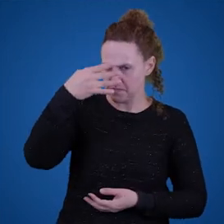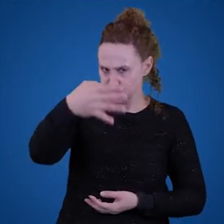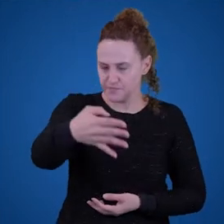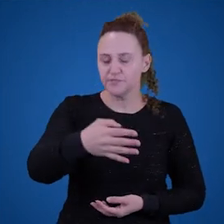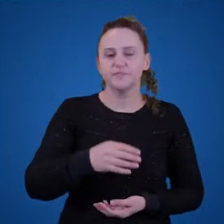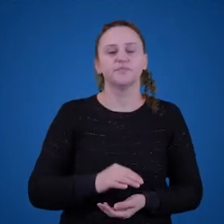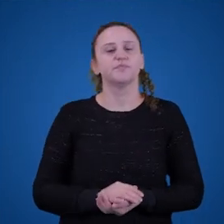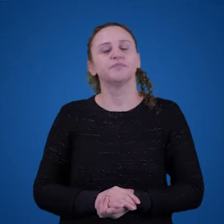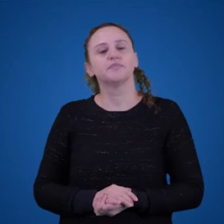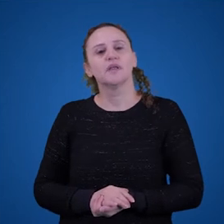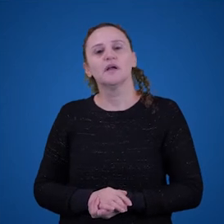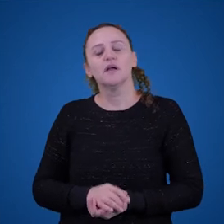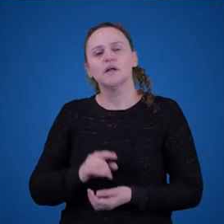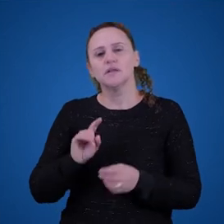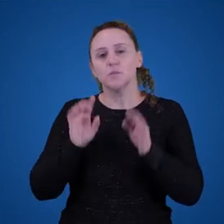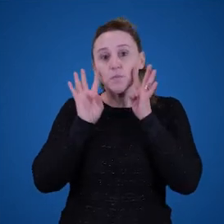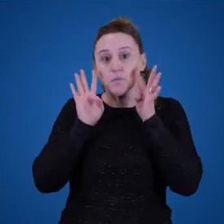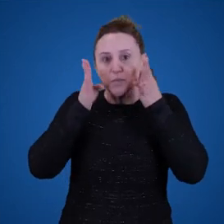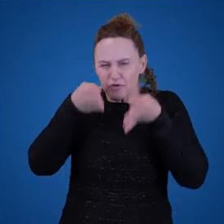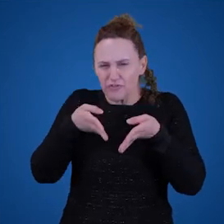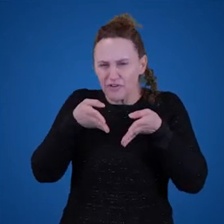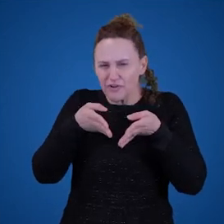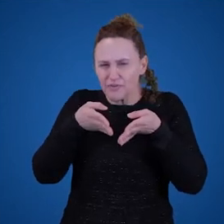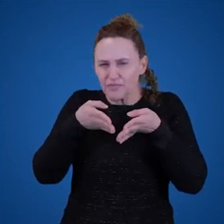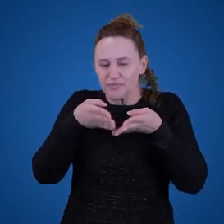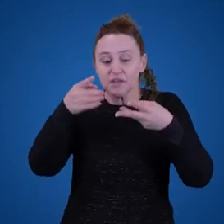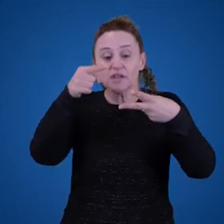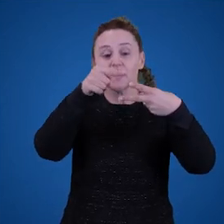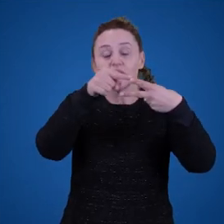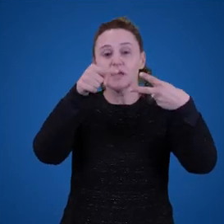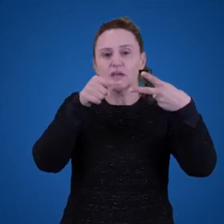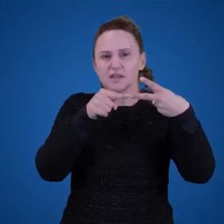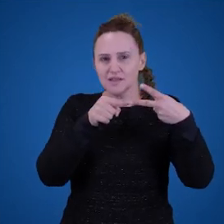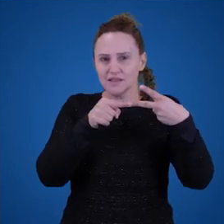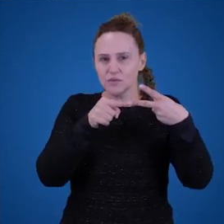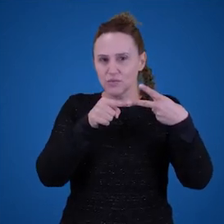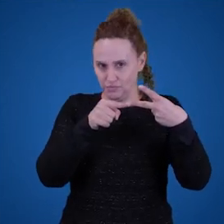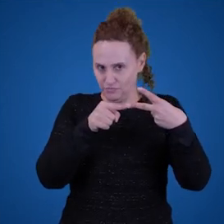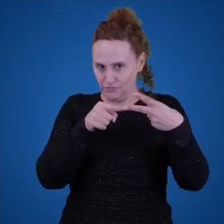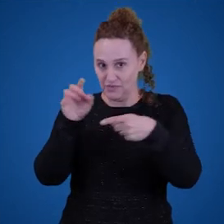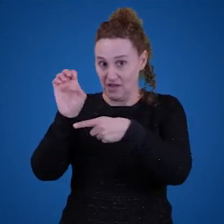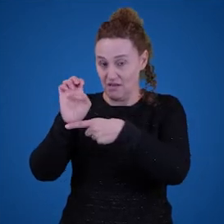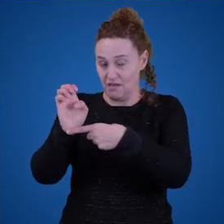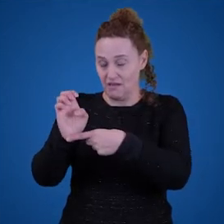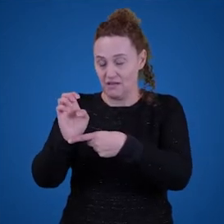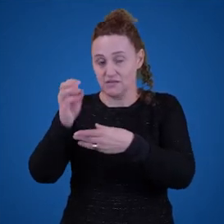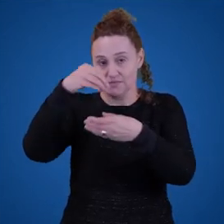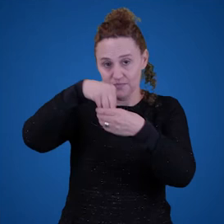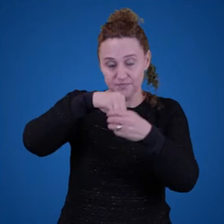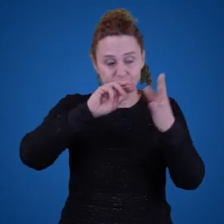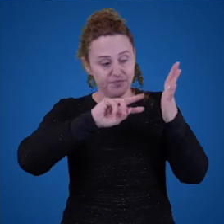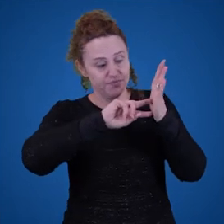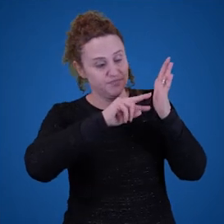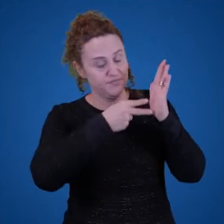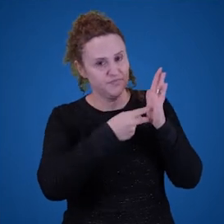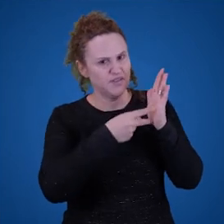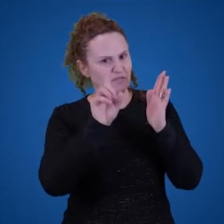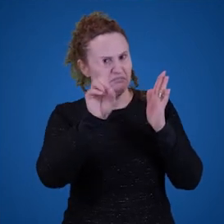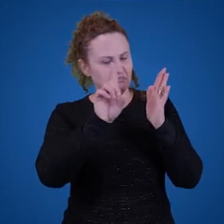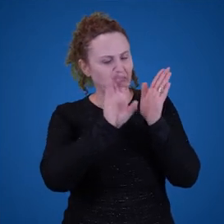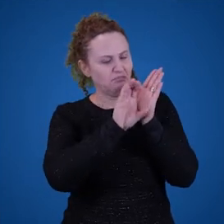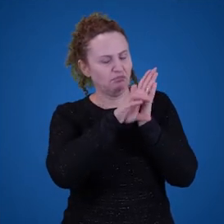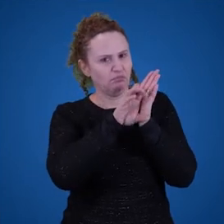Então, uma coisa a se fixar é que há pelo menos dois elementos no significado. O significado, então, ele não é um conceito